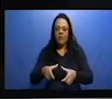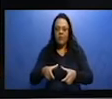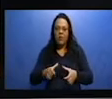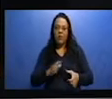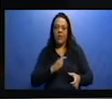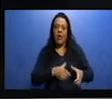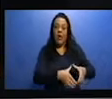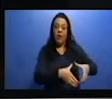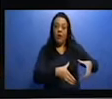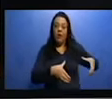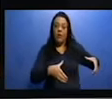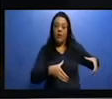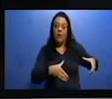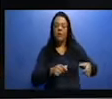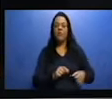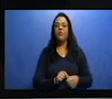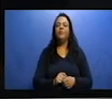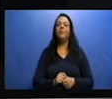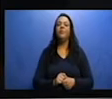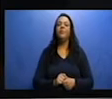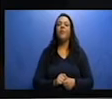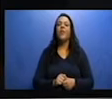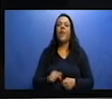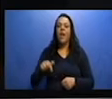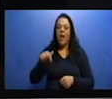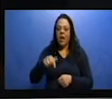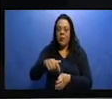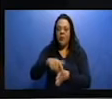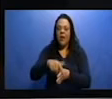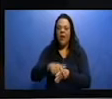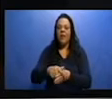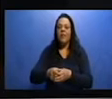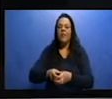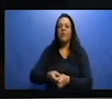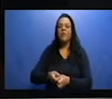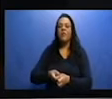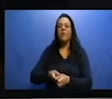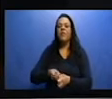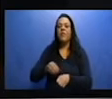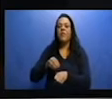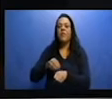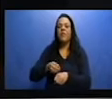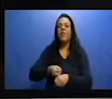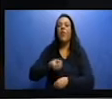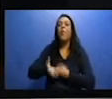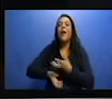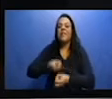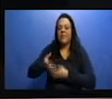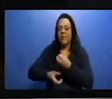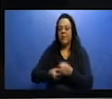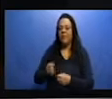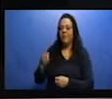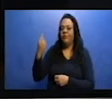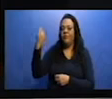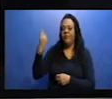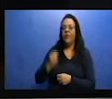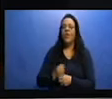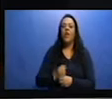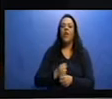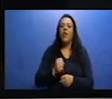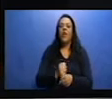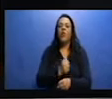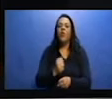alguns dados da nossa cidade de Barretos, né? Segundo a estimativa populacional do IBGE, no ano de 2019,